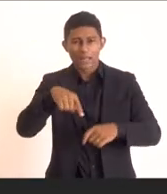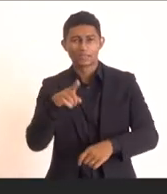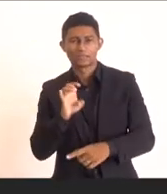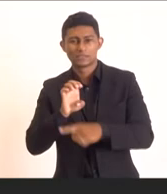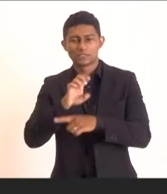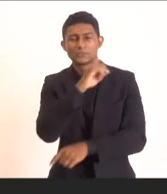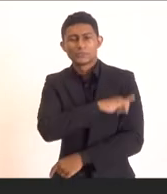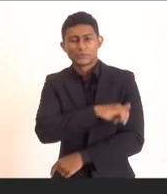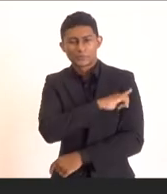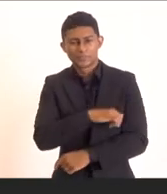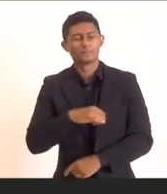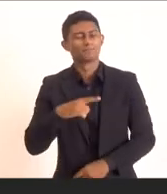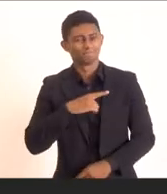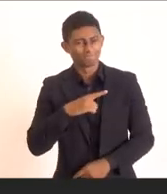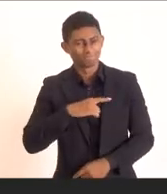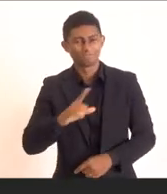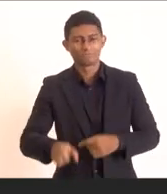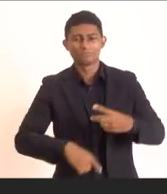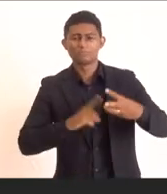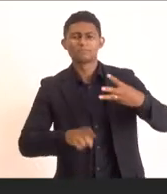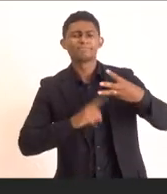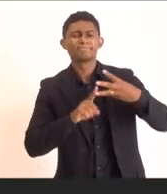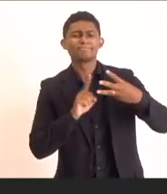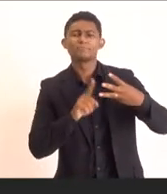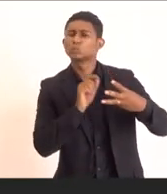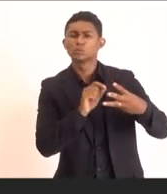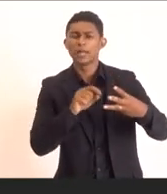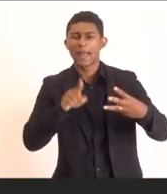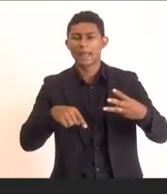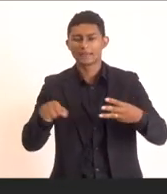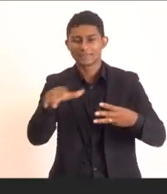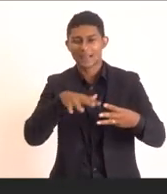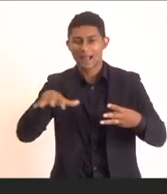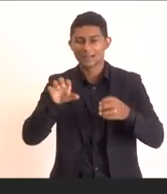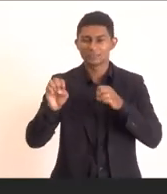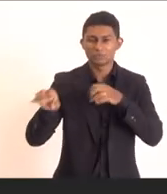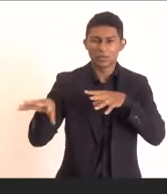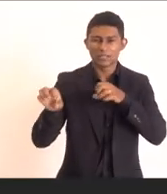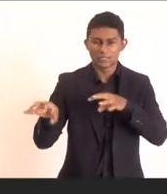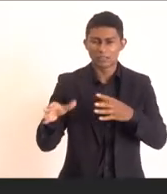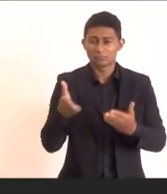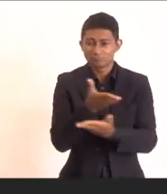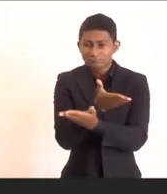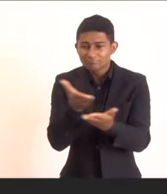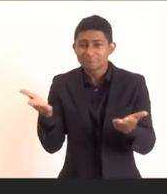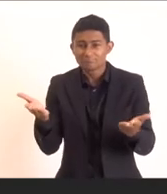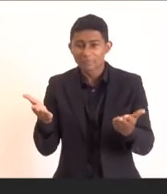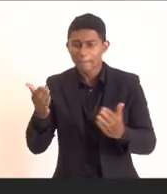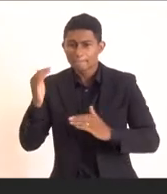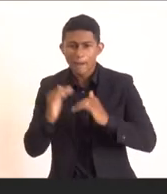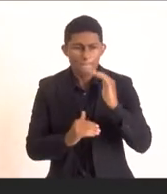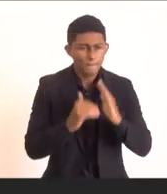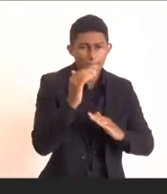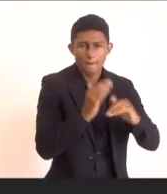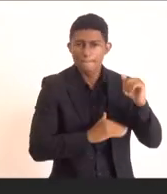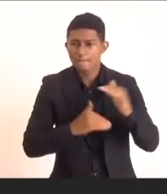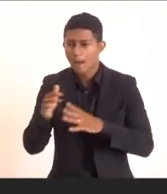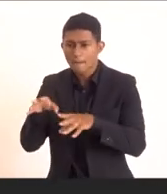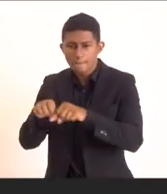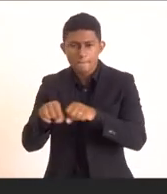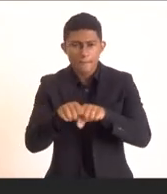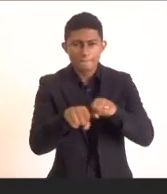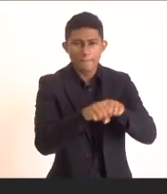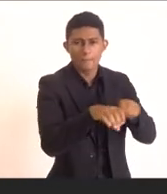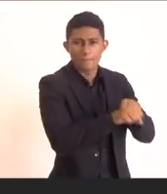do Rio de Janeiro, mas o papel da educação na formação desses profissionais qualificados, seja na formação